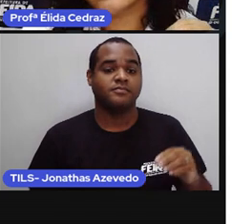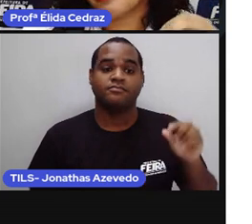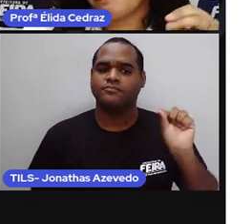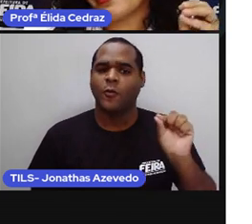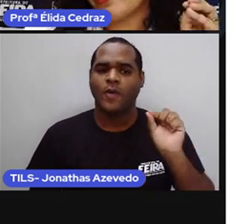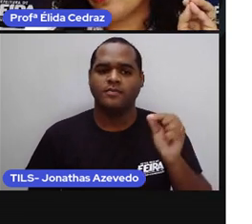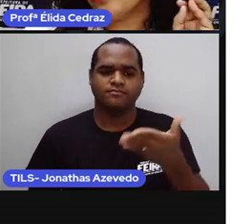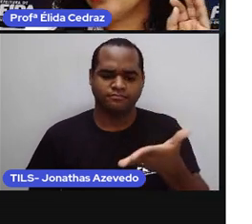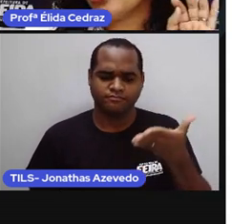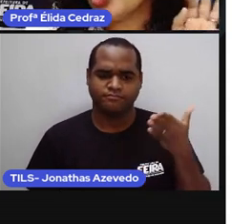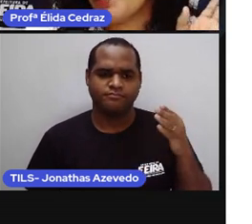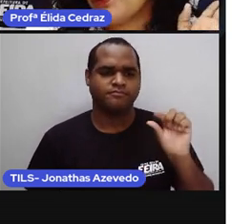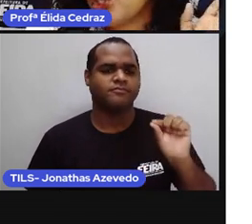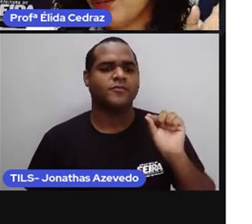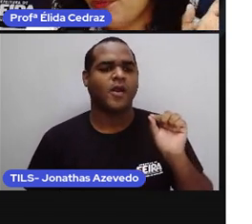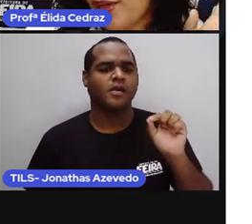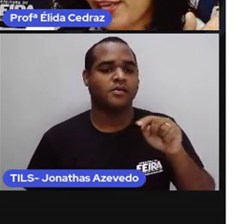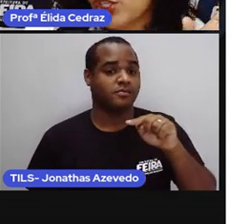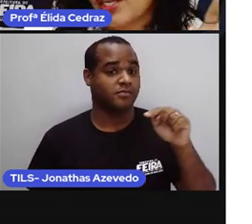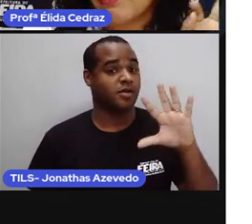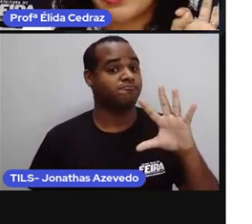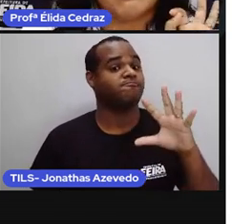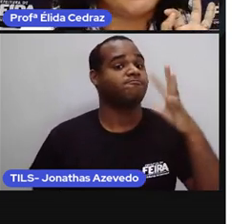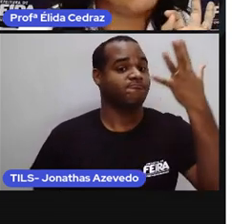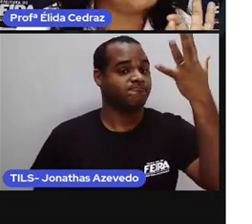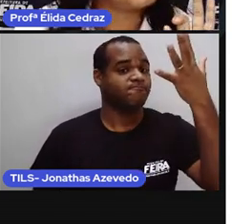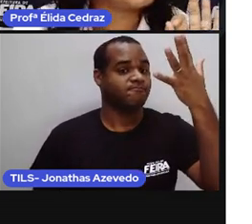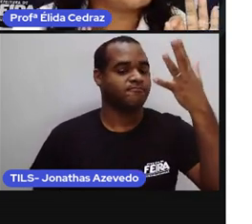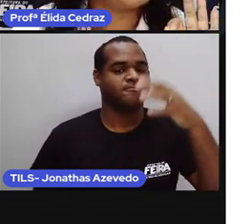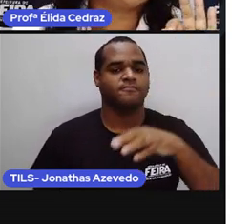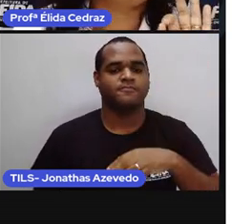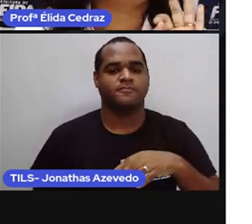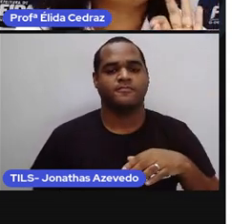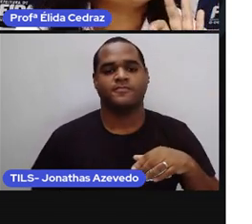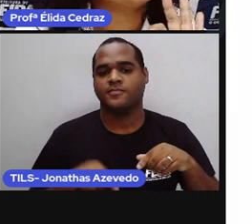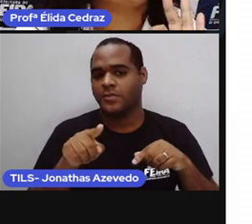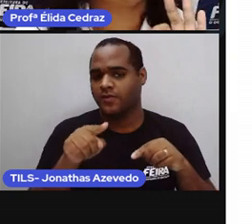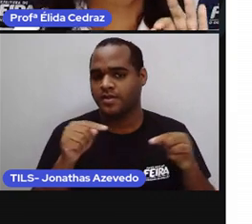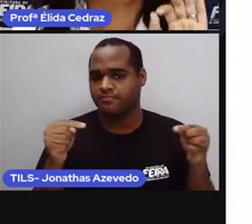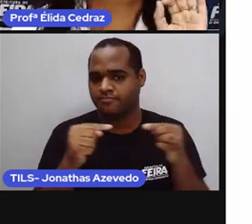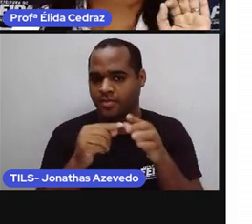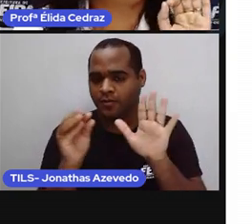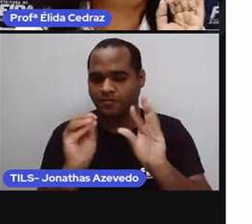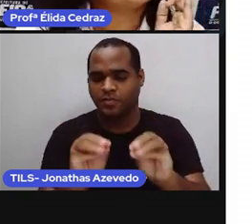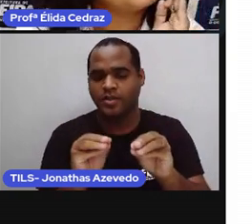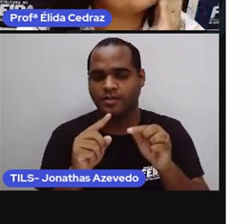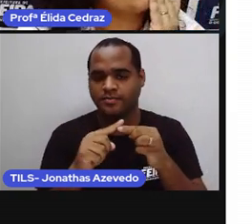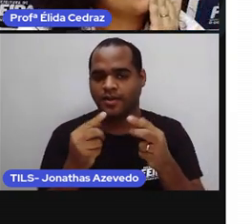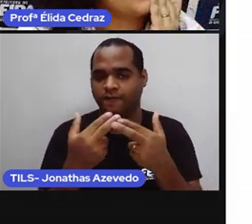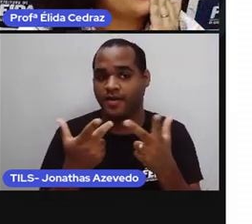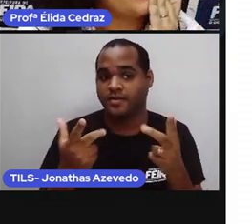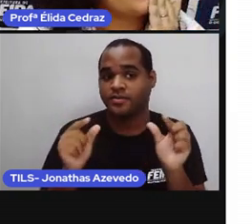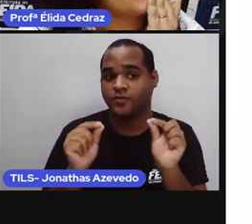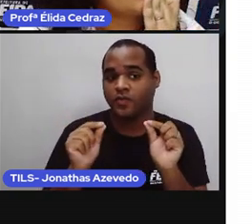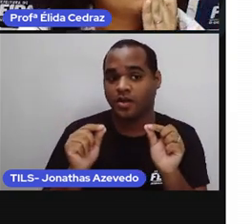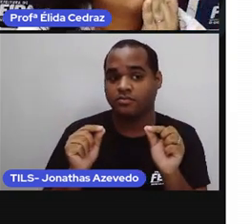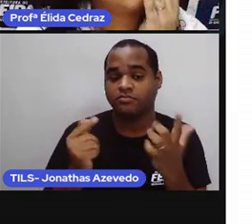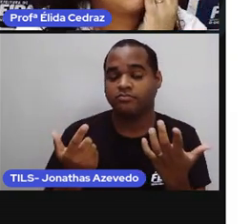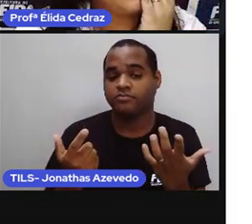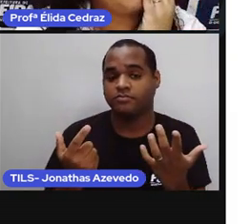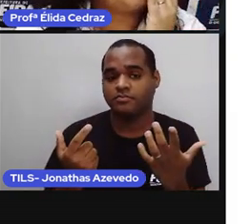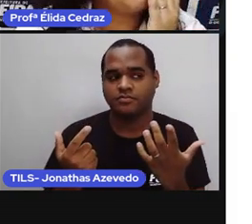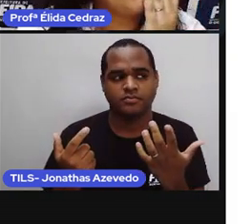é para um tipo de festa você vai colocar o motivo qual é o motivo gente